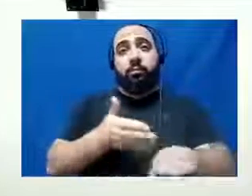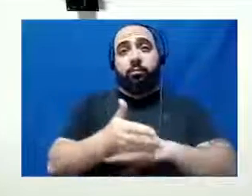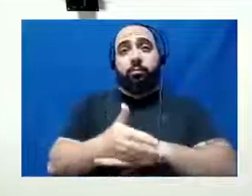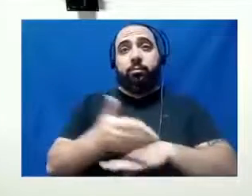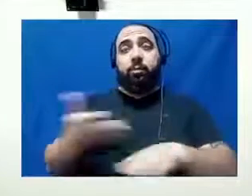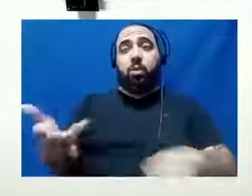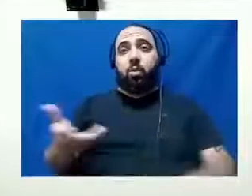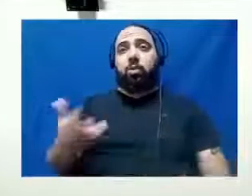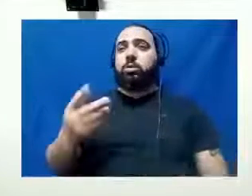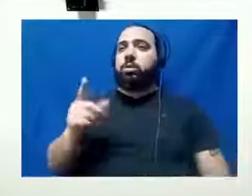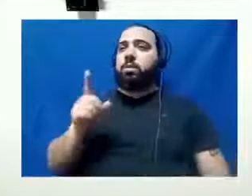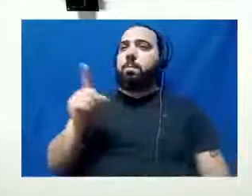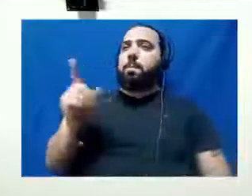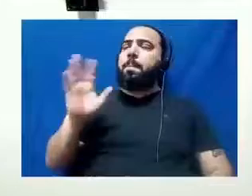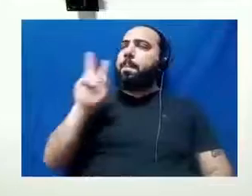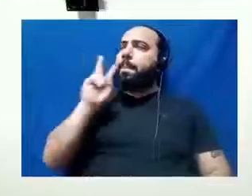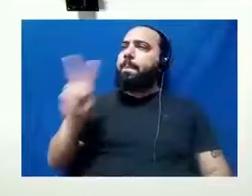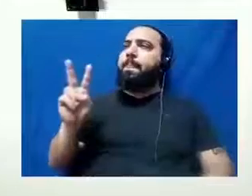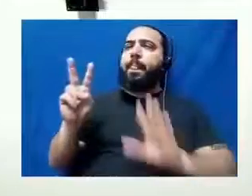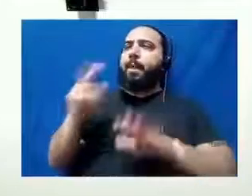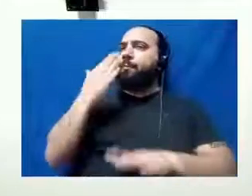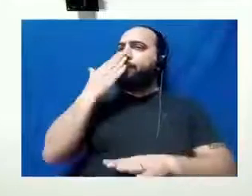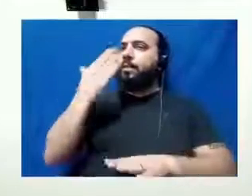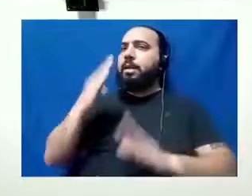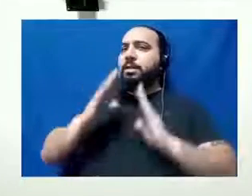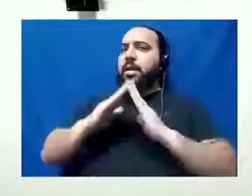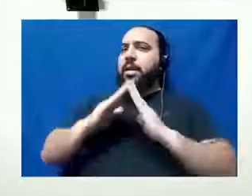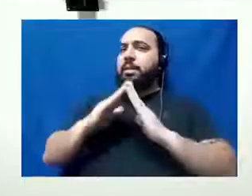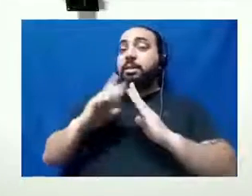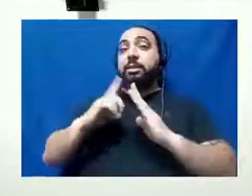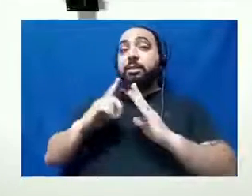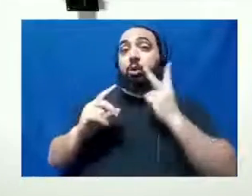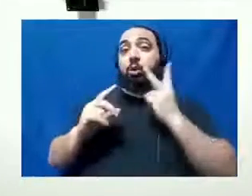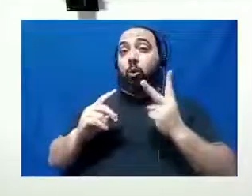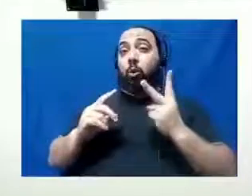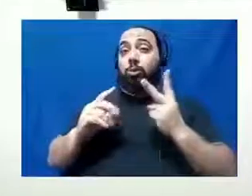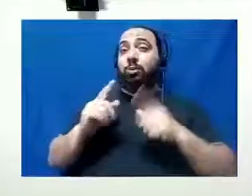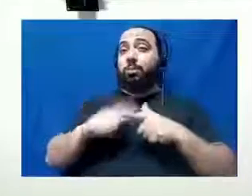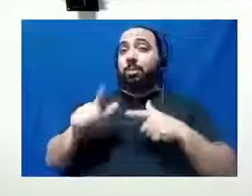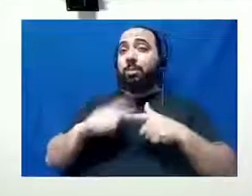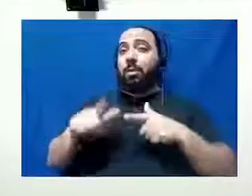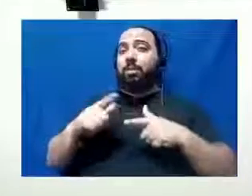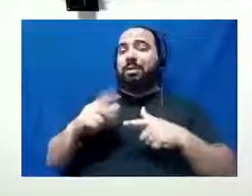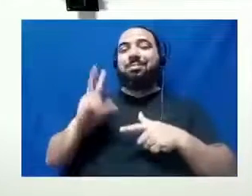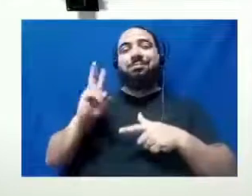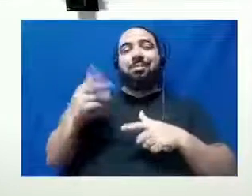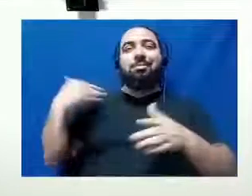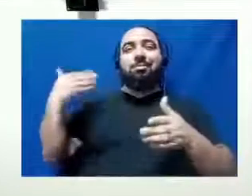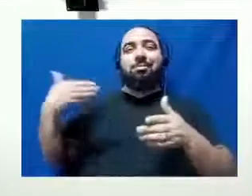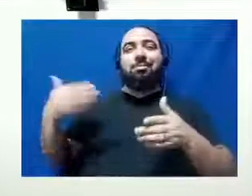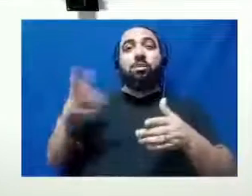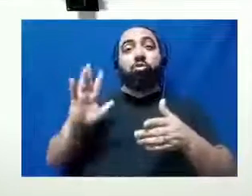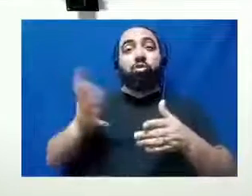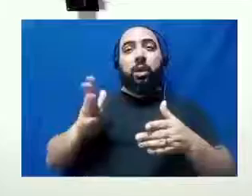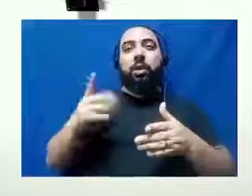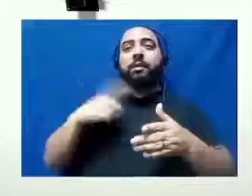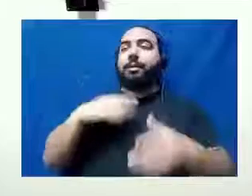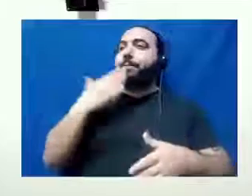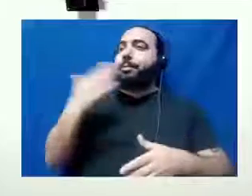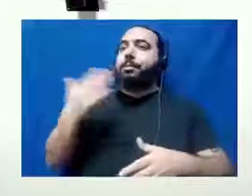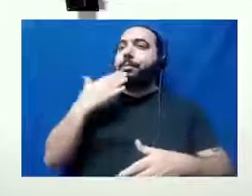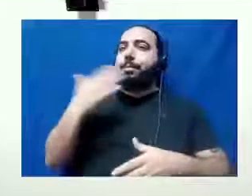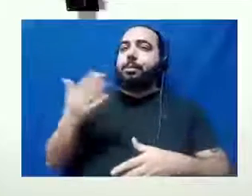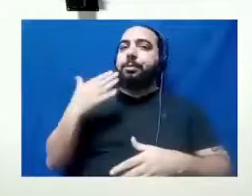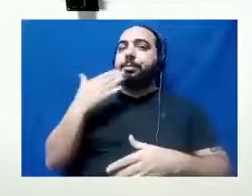ali, praticamente em frente à minha casa, nós tínhamos dois grandes problemas. E a gente vinha pedindo, vinha cobrando, vinha